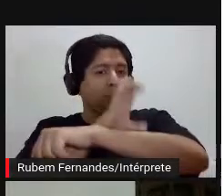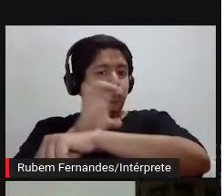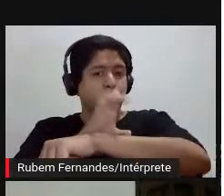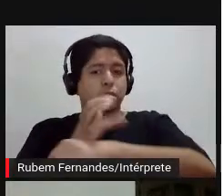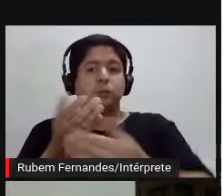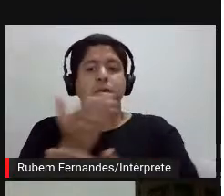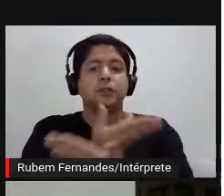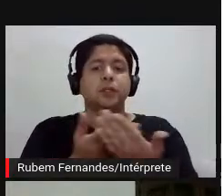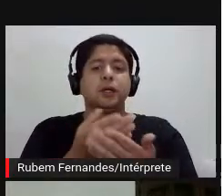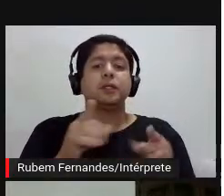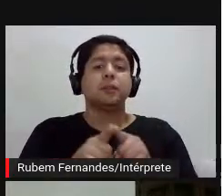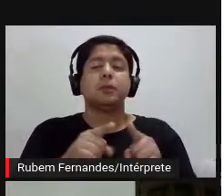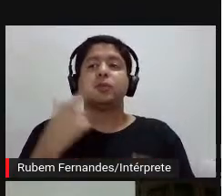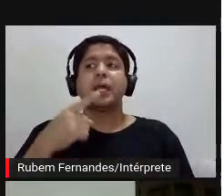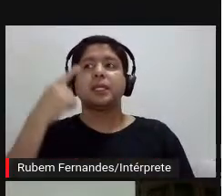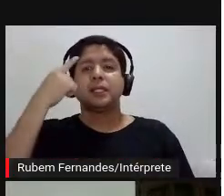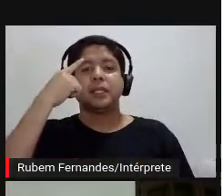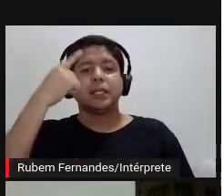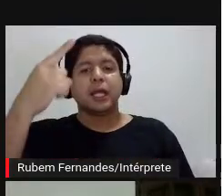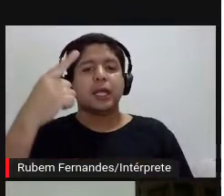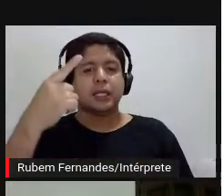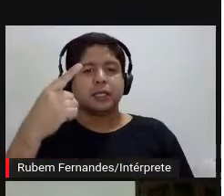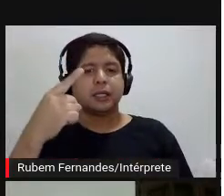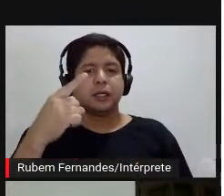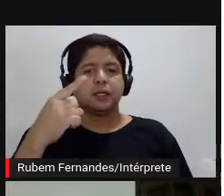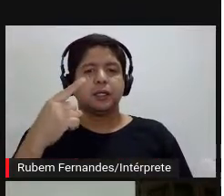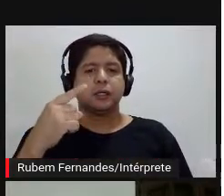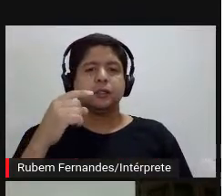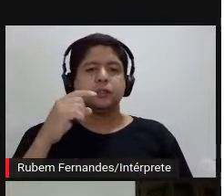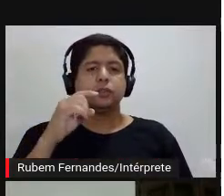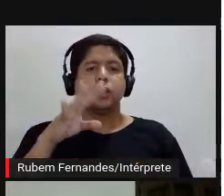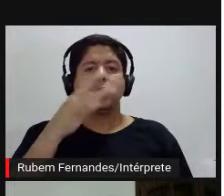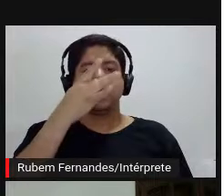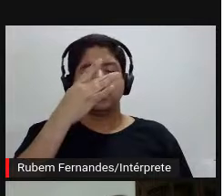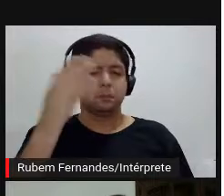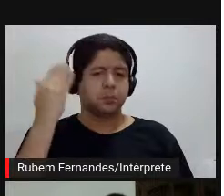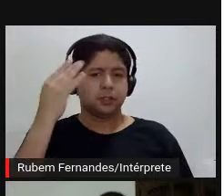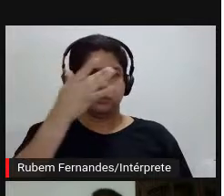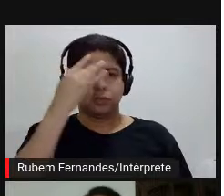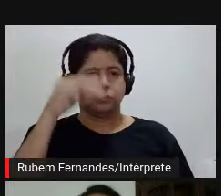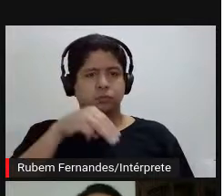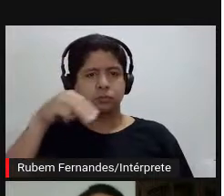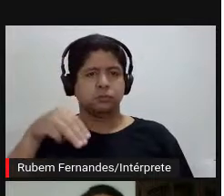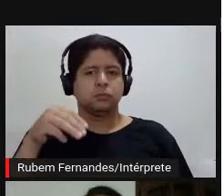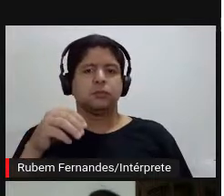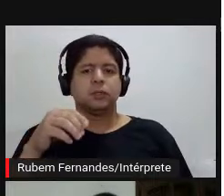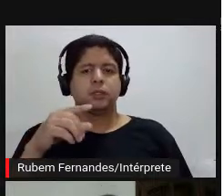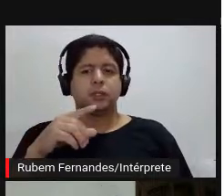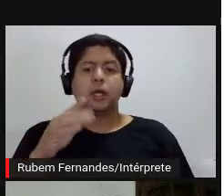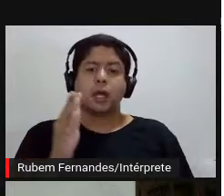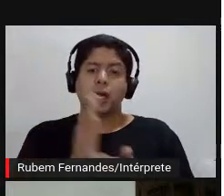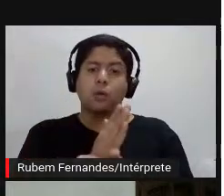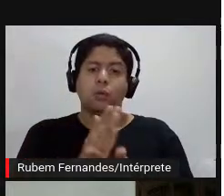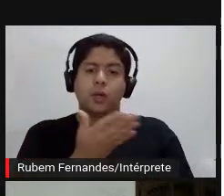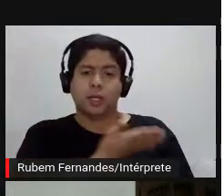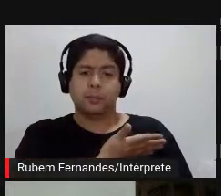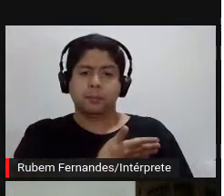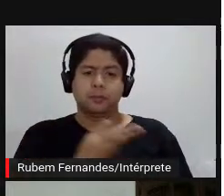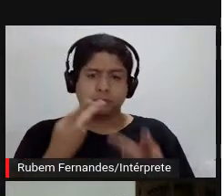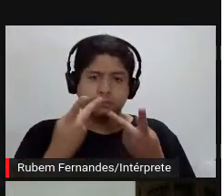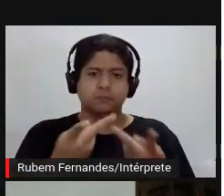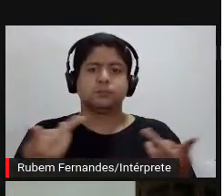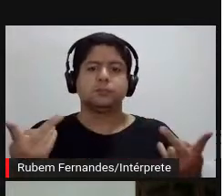ideia de ter mediadores em exposições, no máximo, tinham monitores, alguns amigos chegaram, algumas amigas a trabalhar como